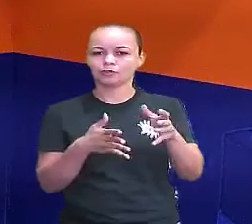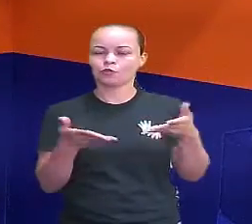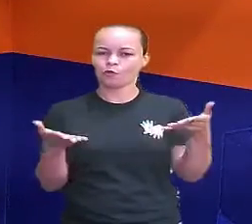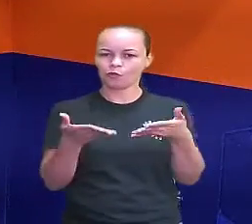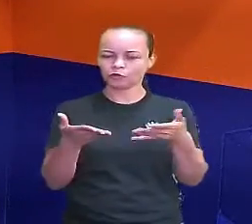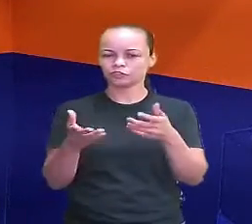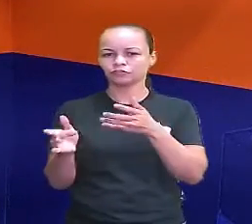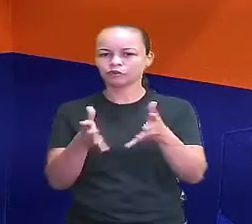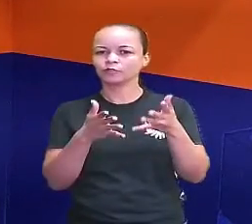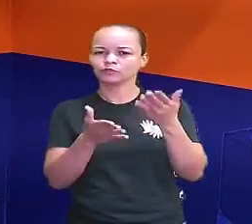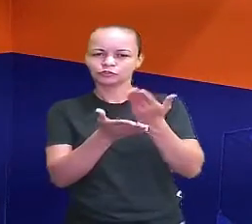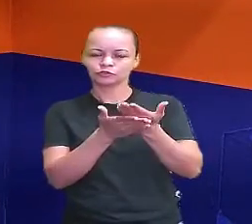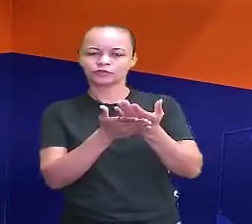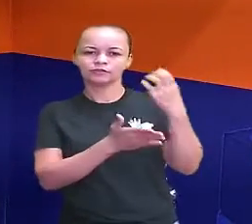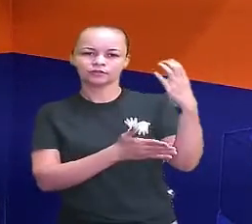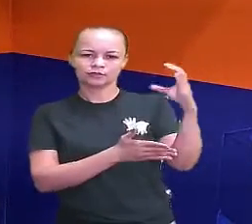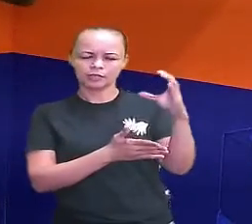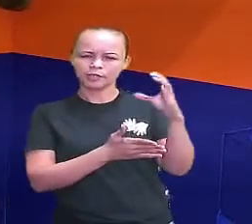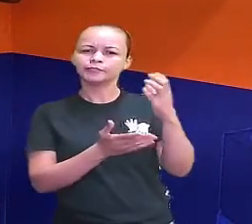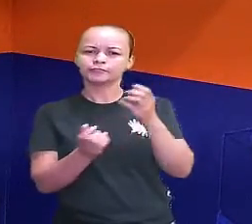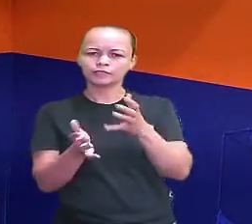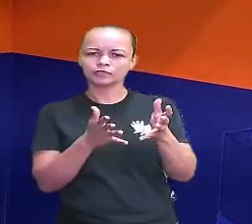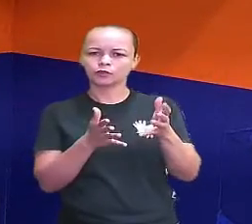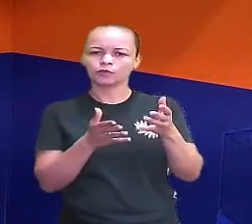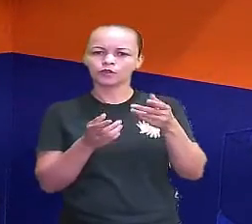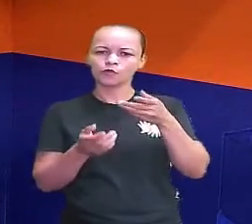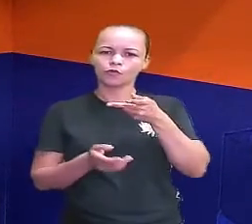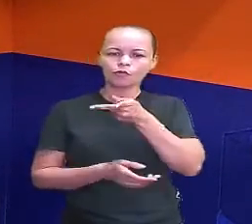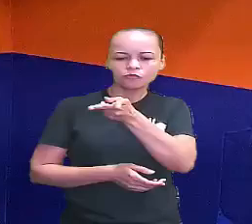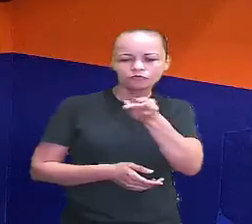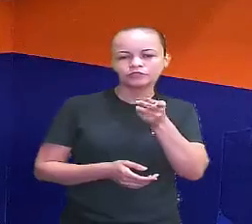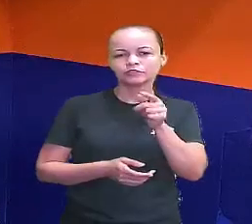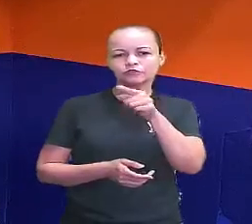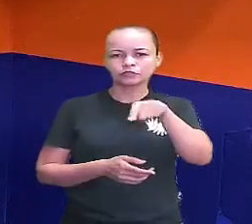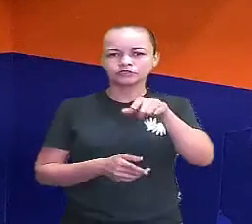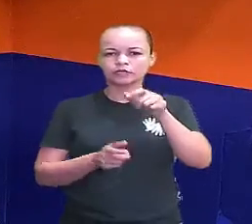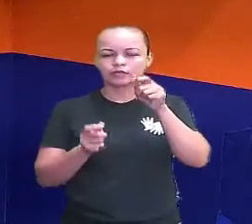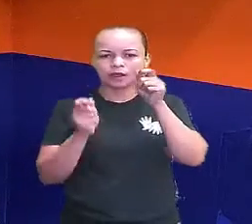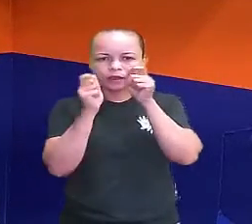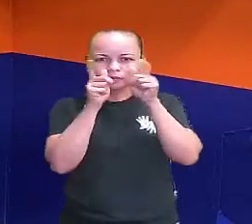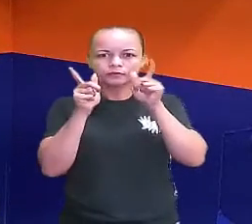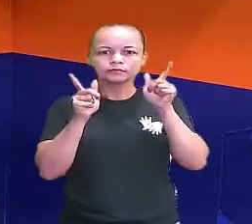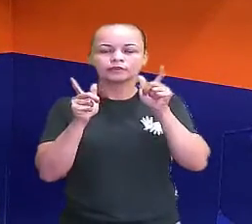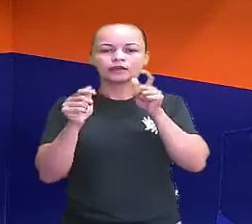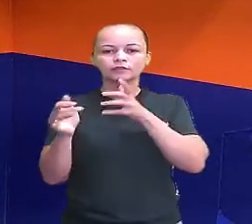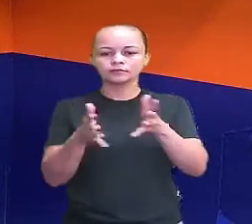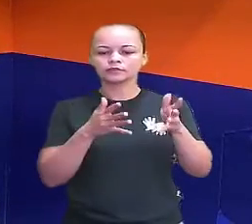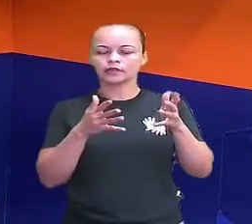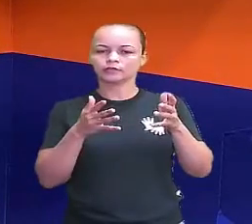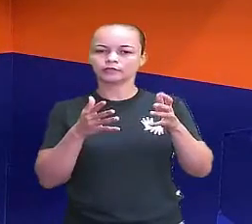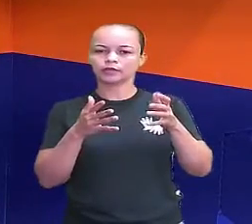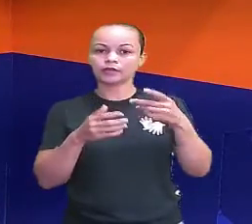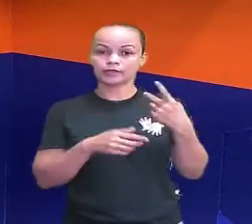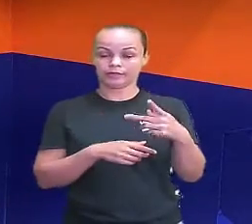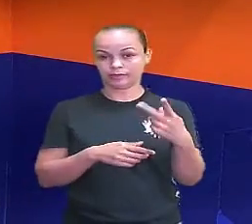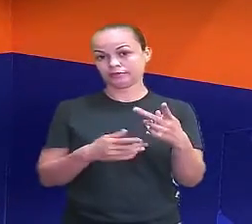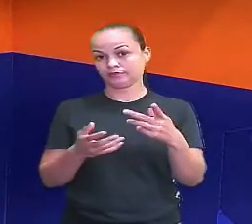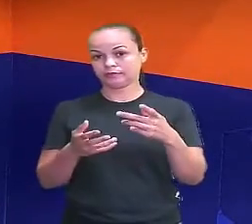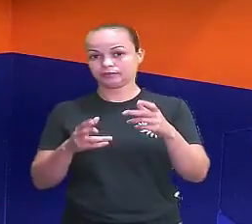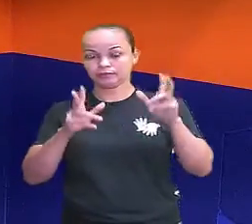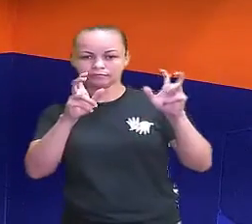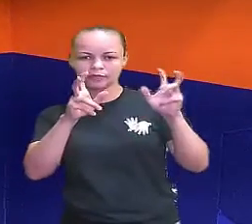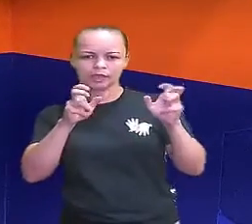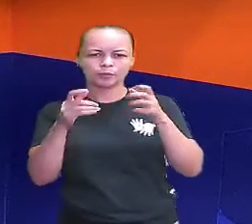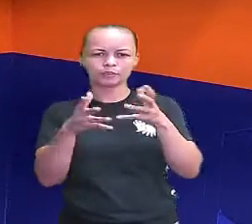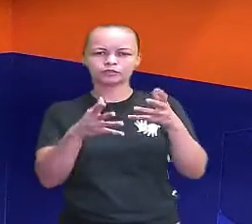hoje de ciência. E eu gostaria justamente de já convidar você a ficar ligado, prestar atenção, porque esse assunto, gente, tem tudo a ver com a nossa história de